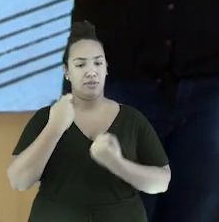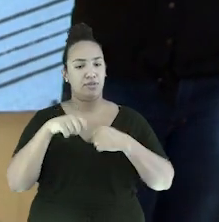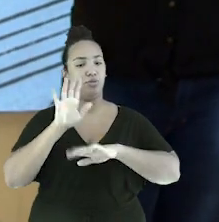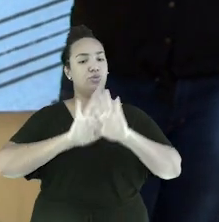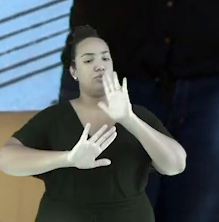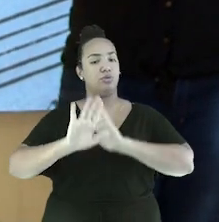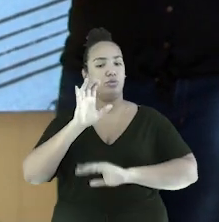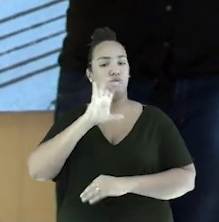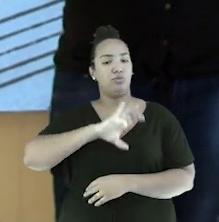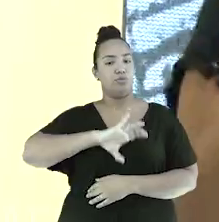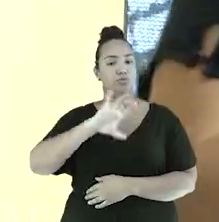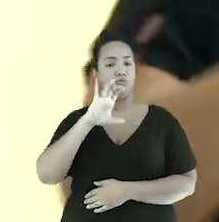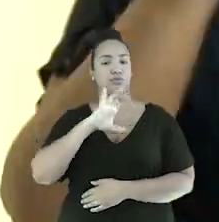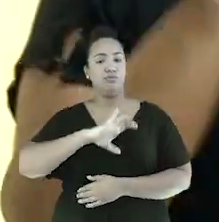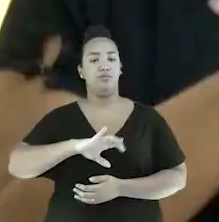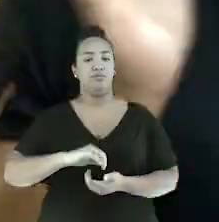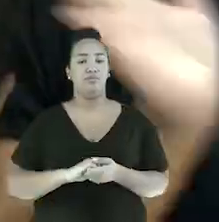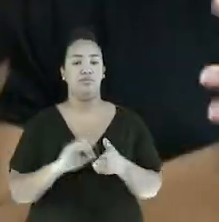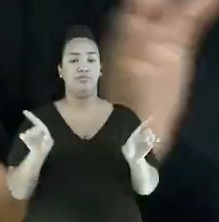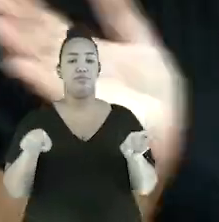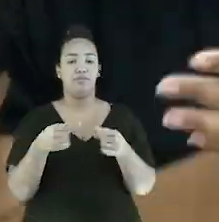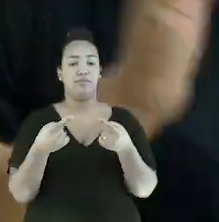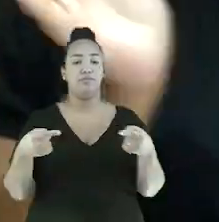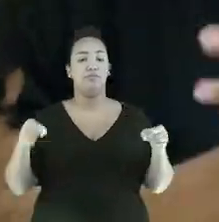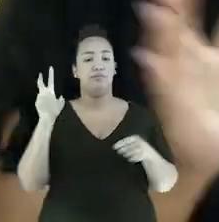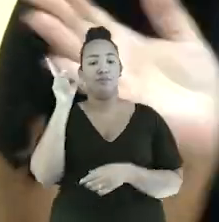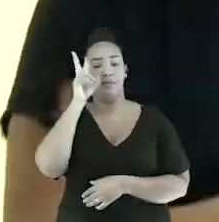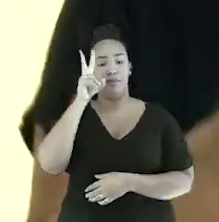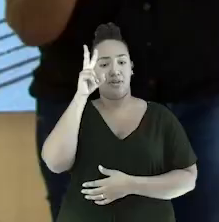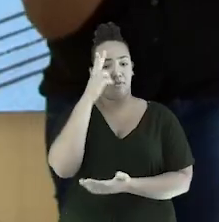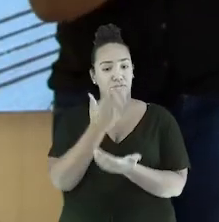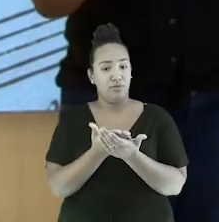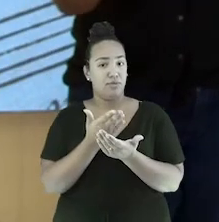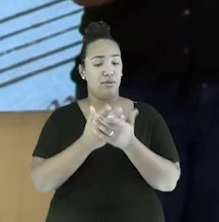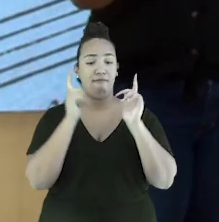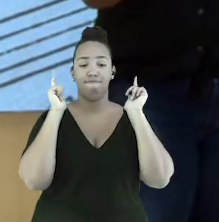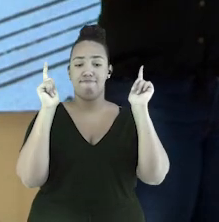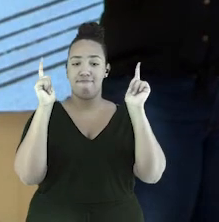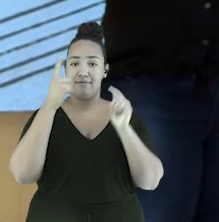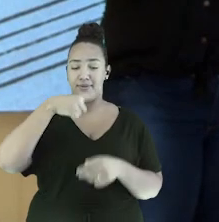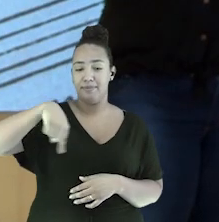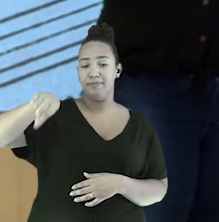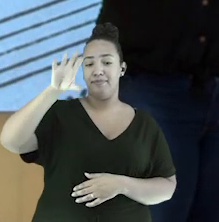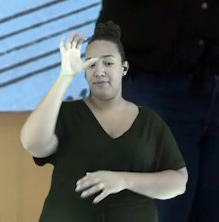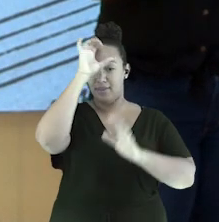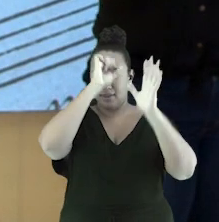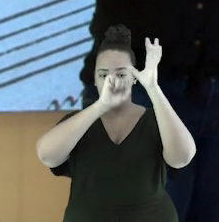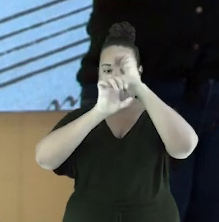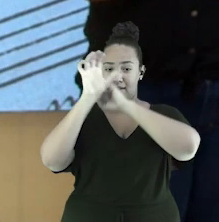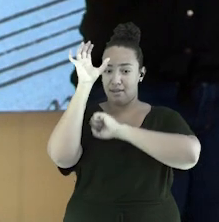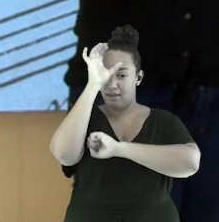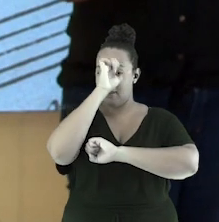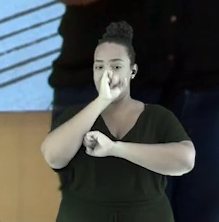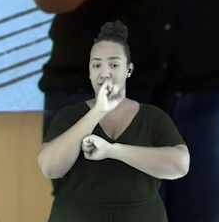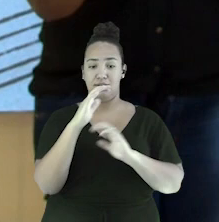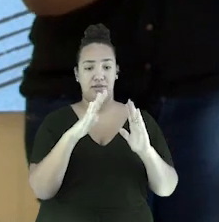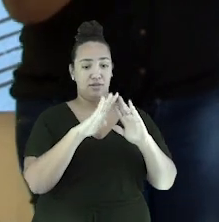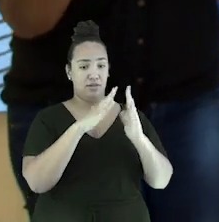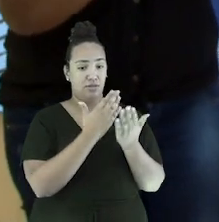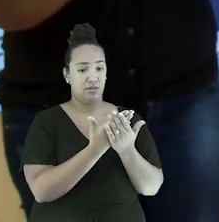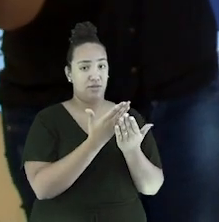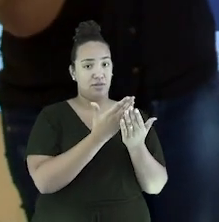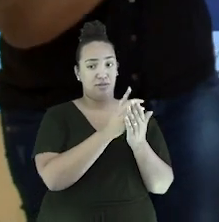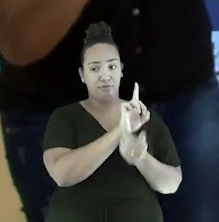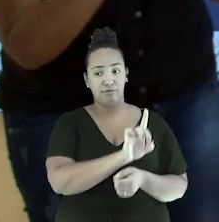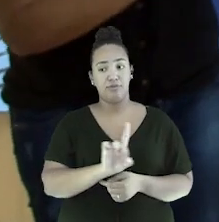cuidado com o meu português. Essa música me lembra que estudar é divertido. A gente aprende muito e não precisa ser doido. Para quando sair da